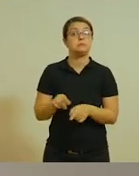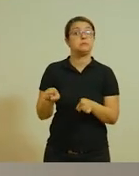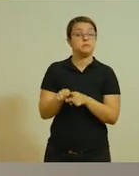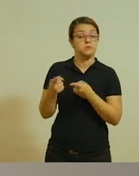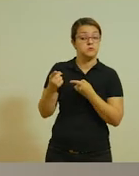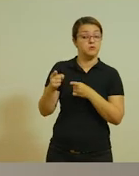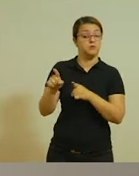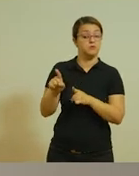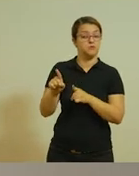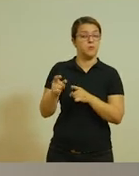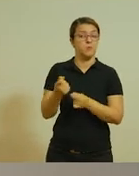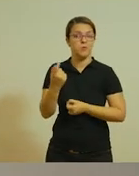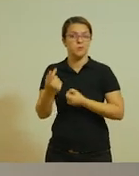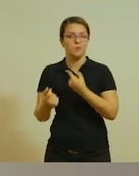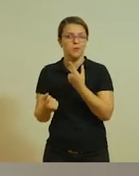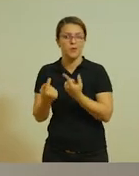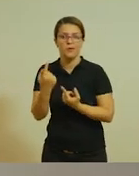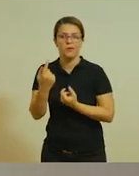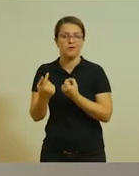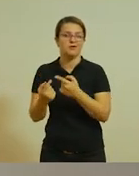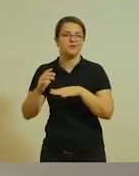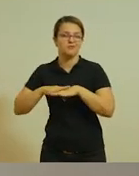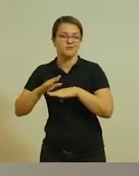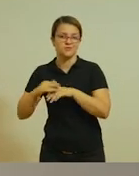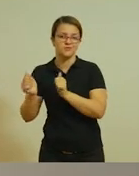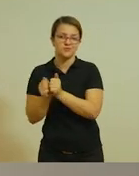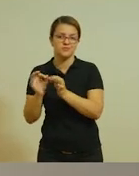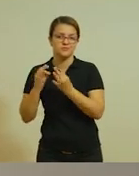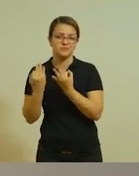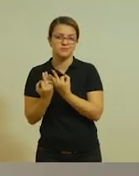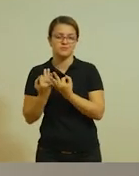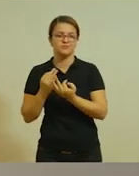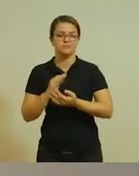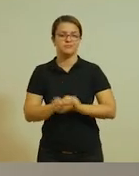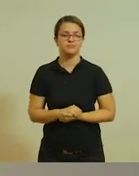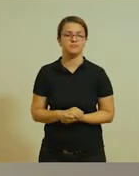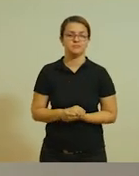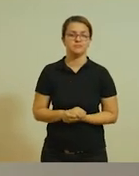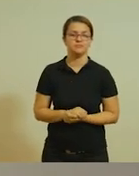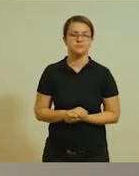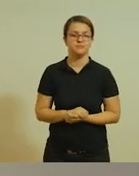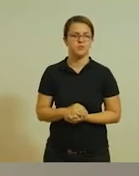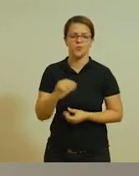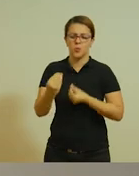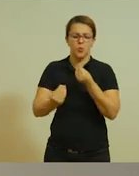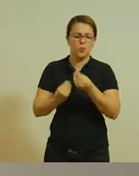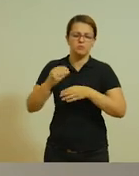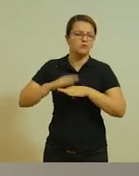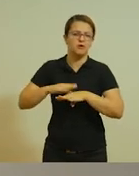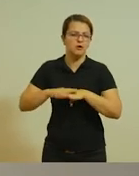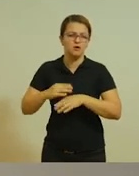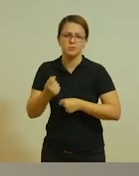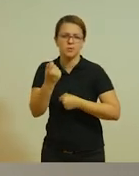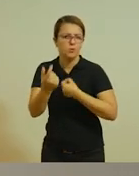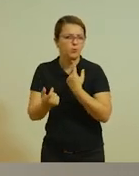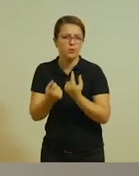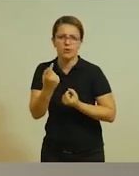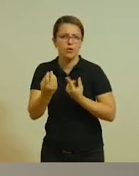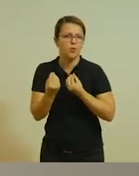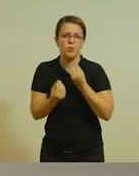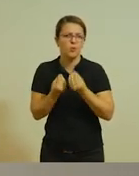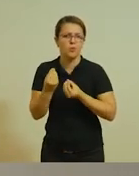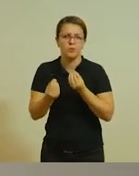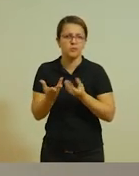pipoca bem gostosa com os nossos responsáveis. Vamos lá? How do you make popcorn? Como é que eu faço pipoca?